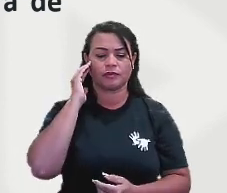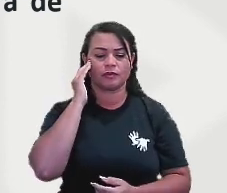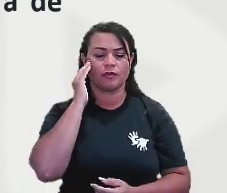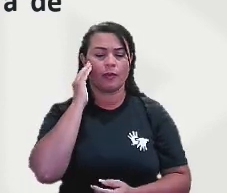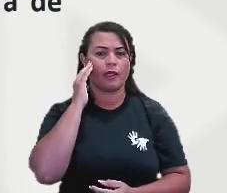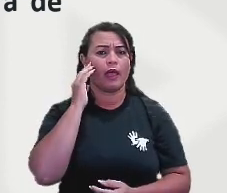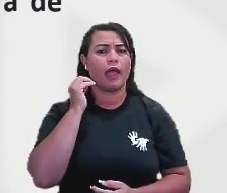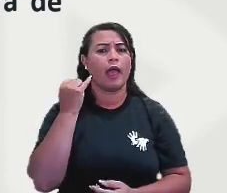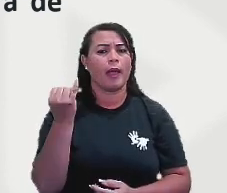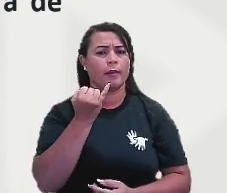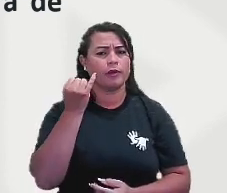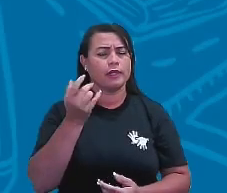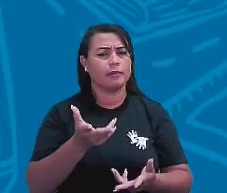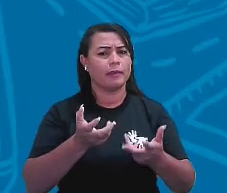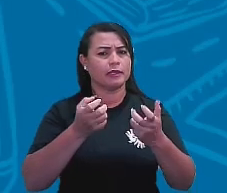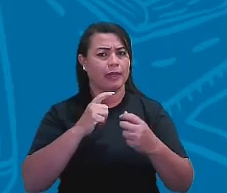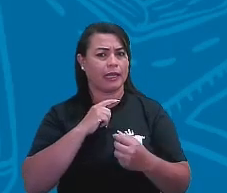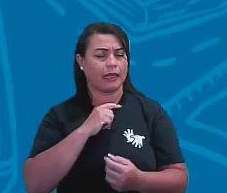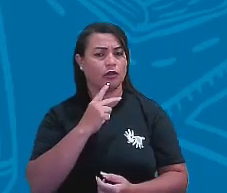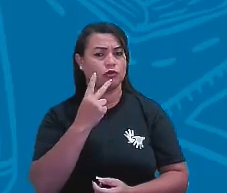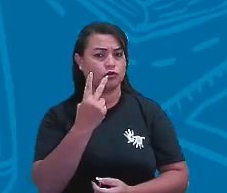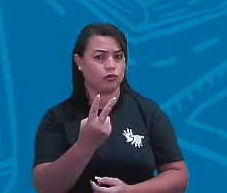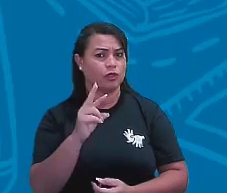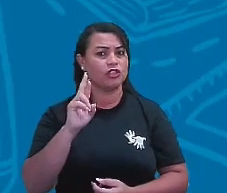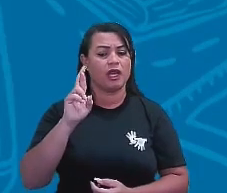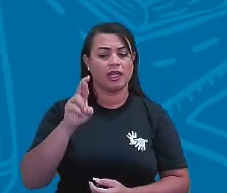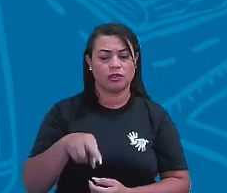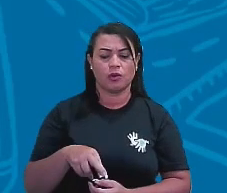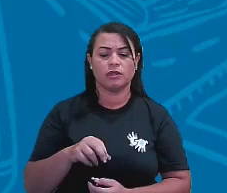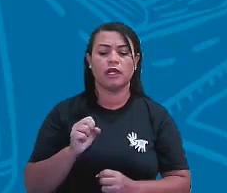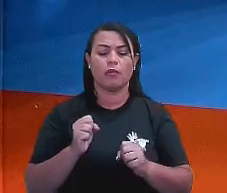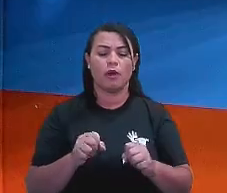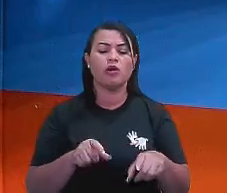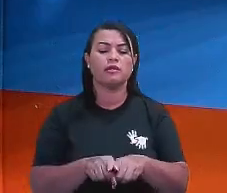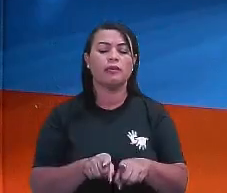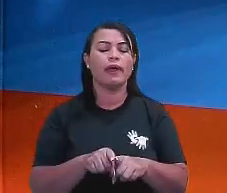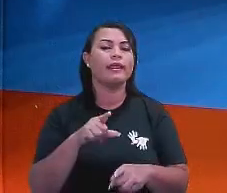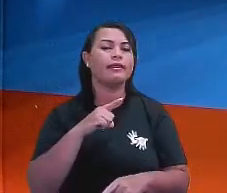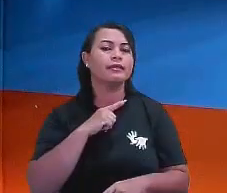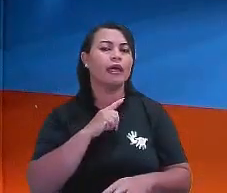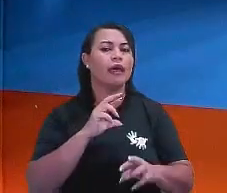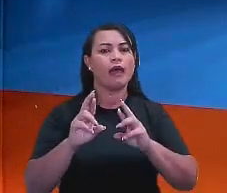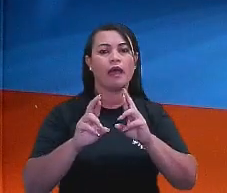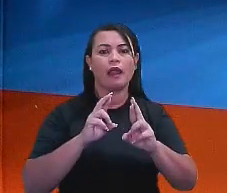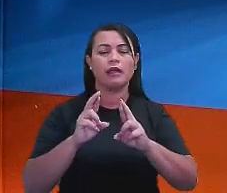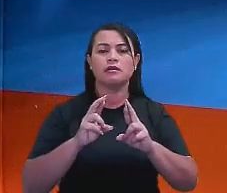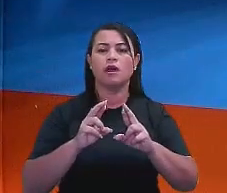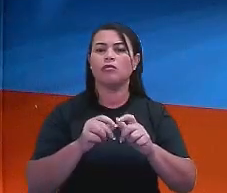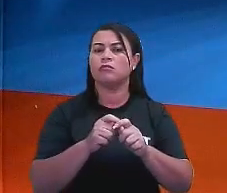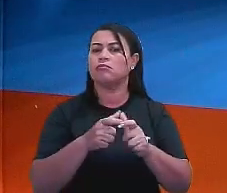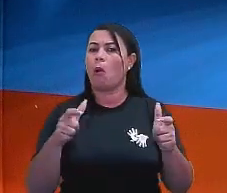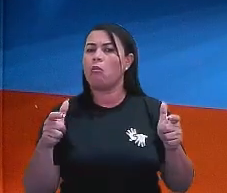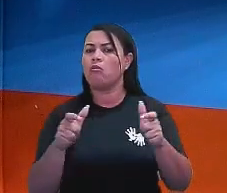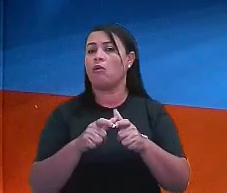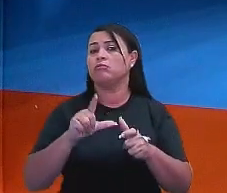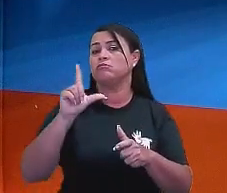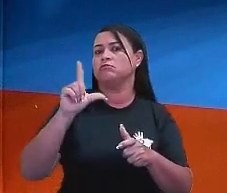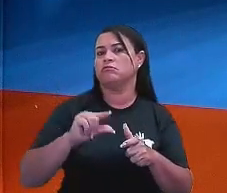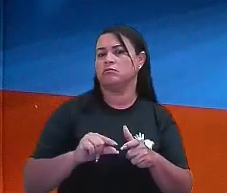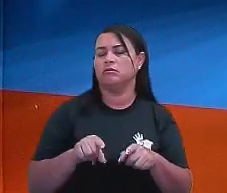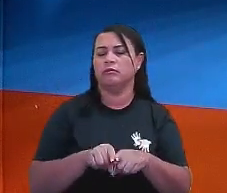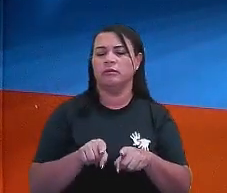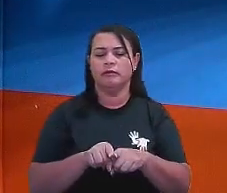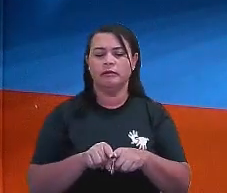importante a gente perceber que duas razões, eu posso aí ter a relação de proporção, tendo a